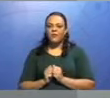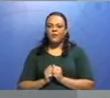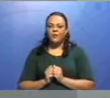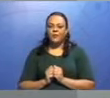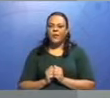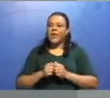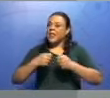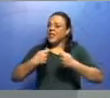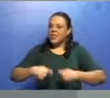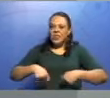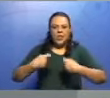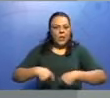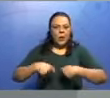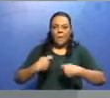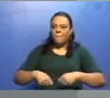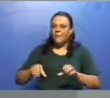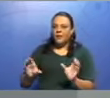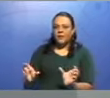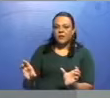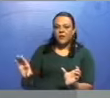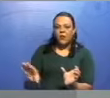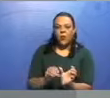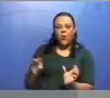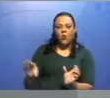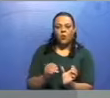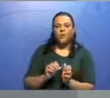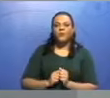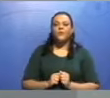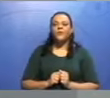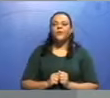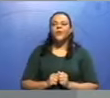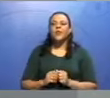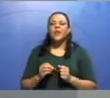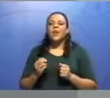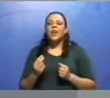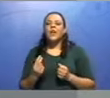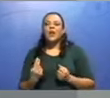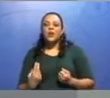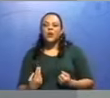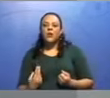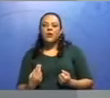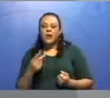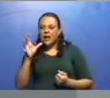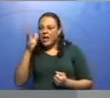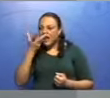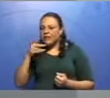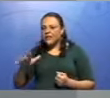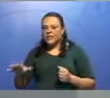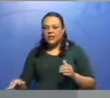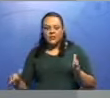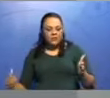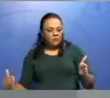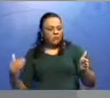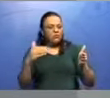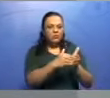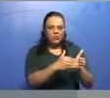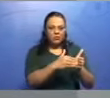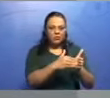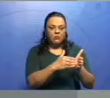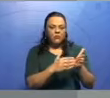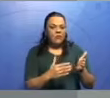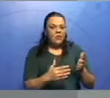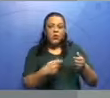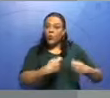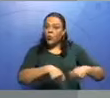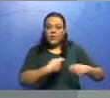não precisa de complemento. Certo? É como chegaram. As crianças chegaram. Eu não preciso. Ele não pede um complemento para a